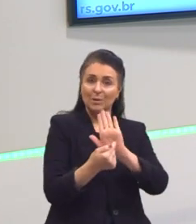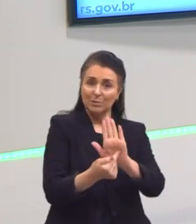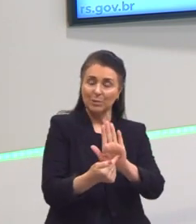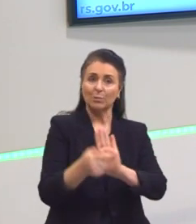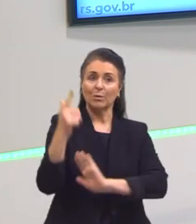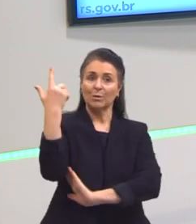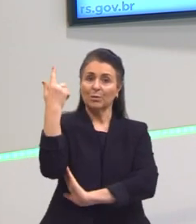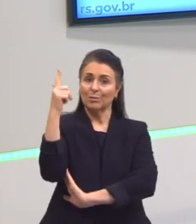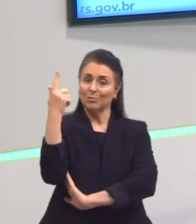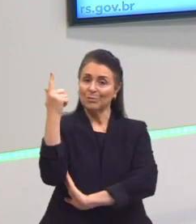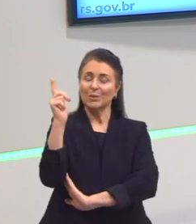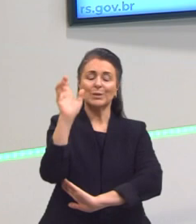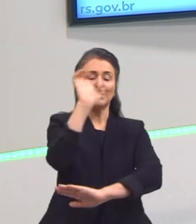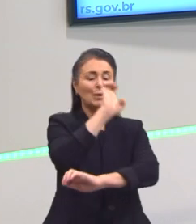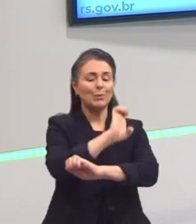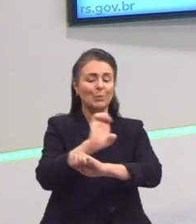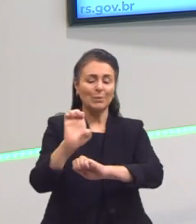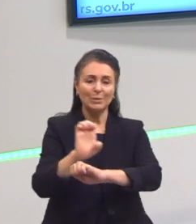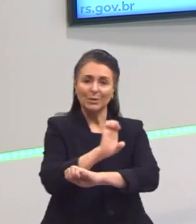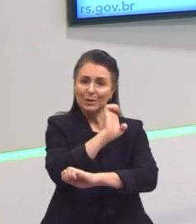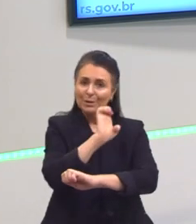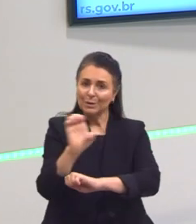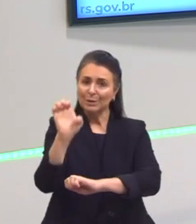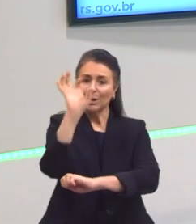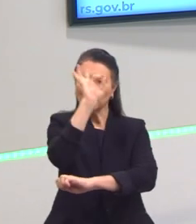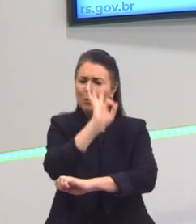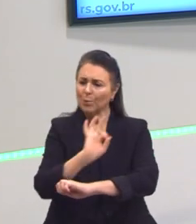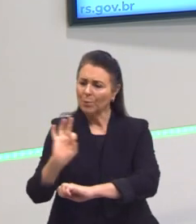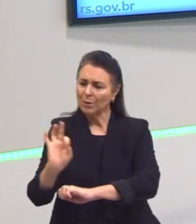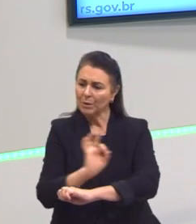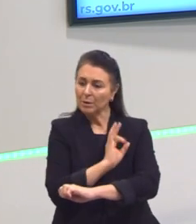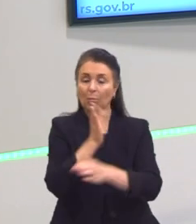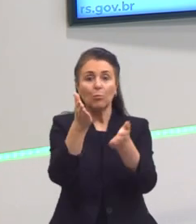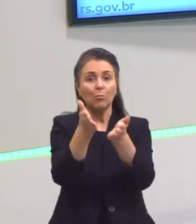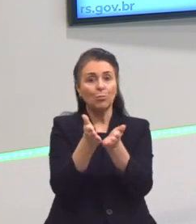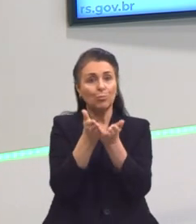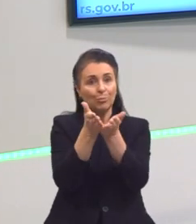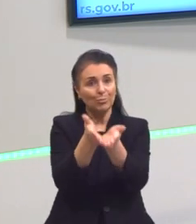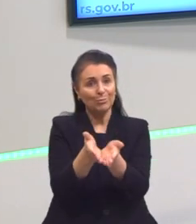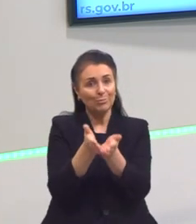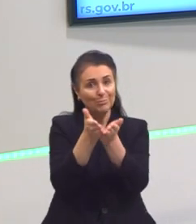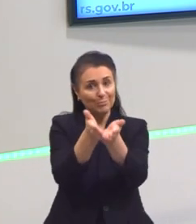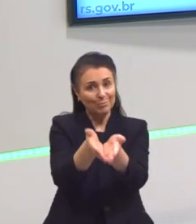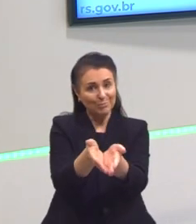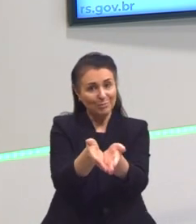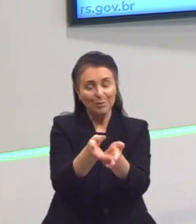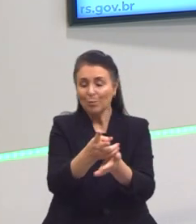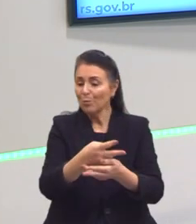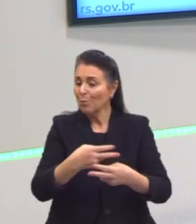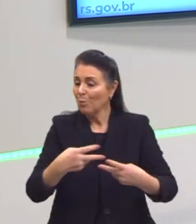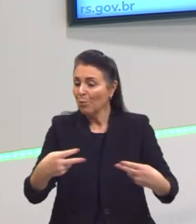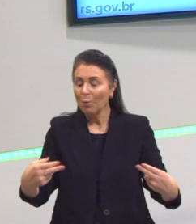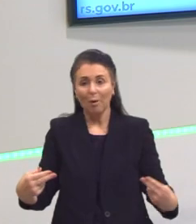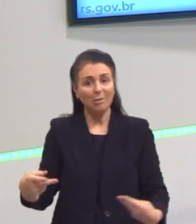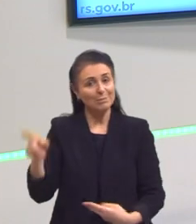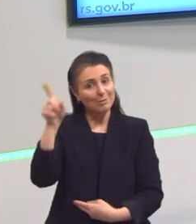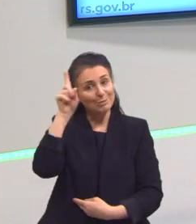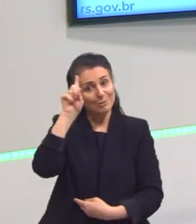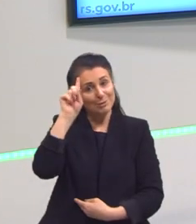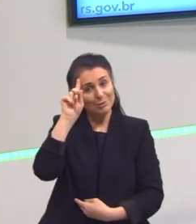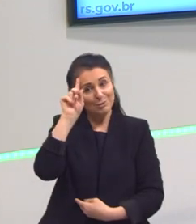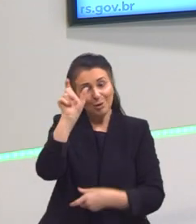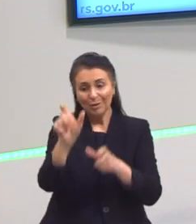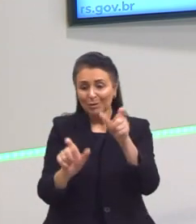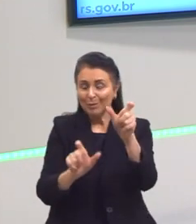geografia, com a engenharia, com a arquitetura, com as navegações, que são coisas do nosso cotidiano, tá?